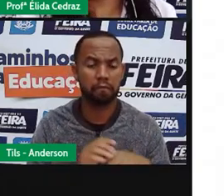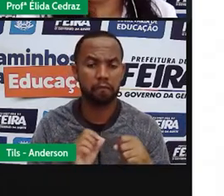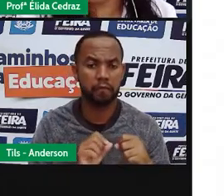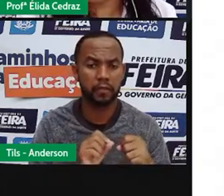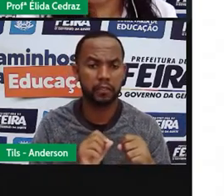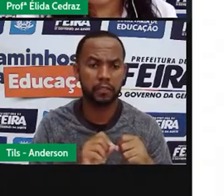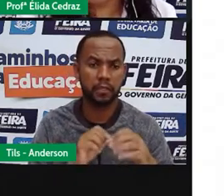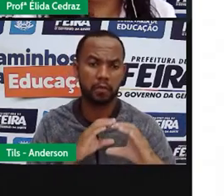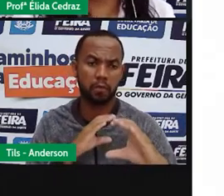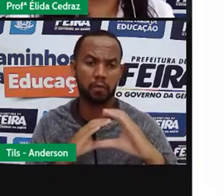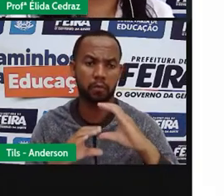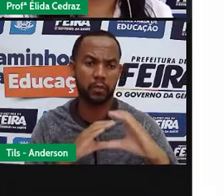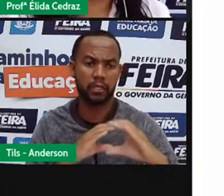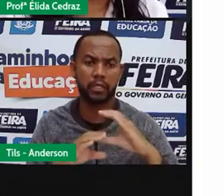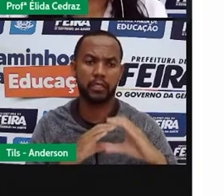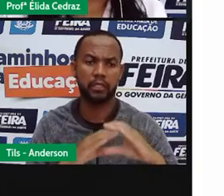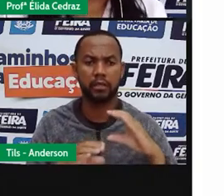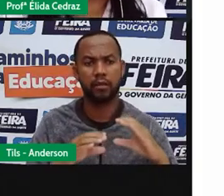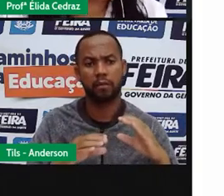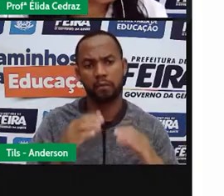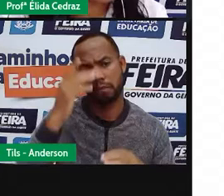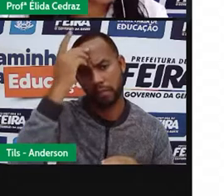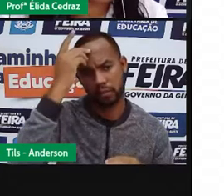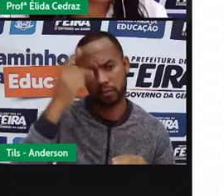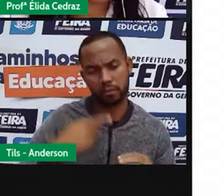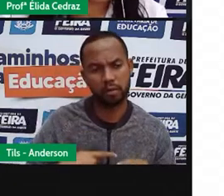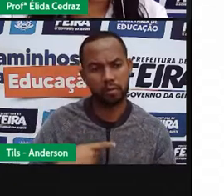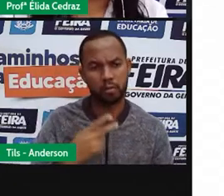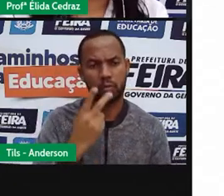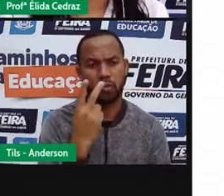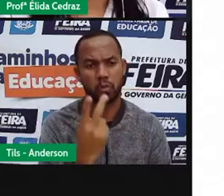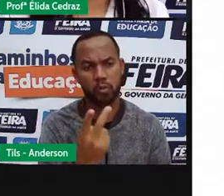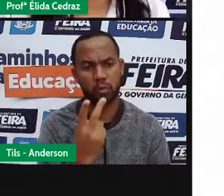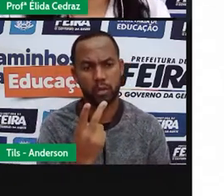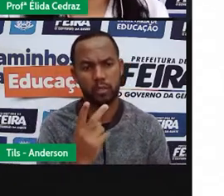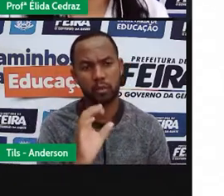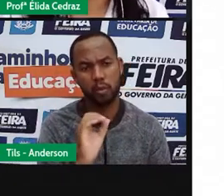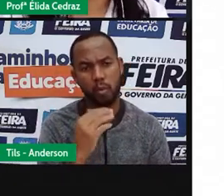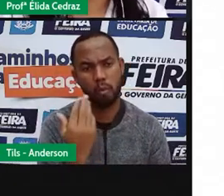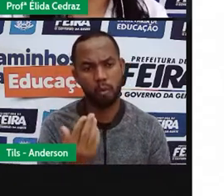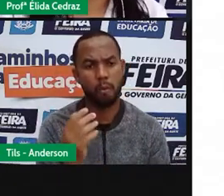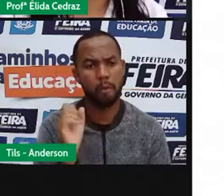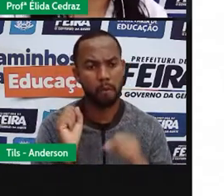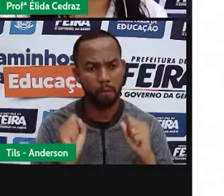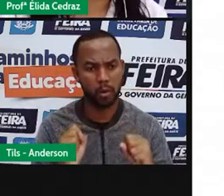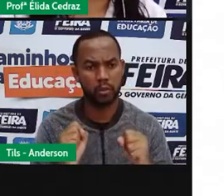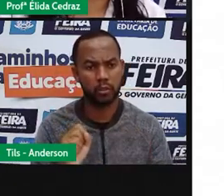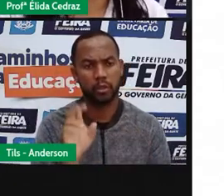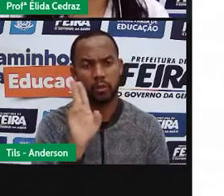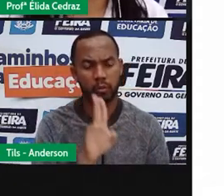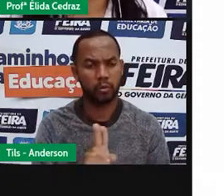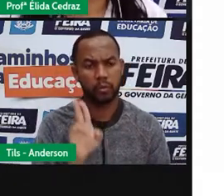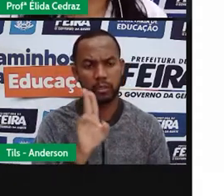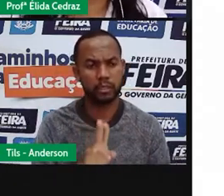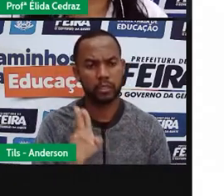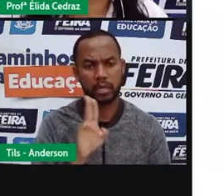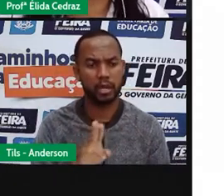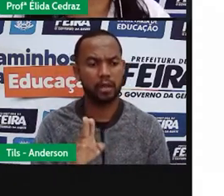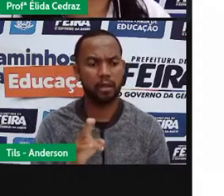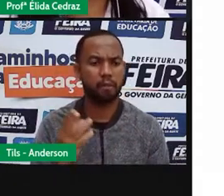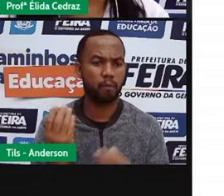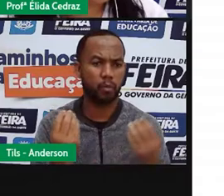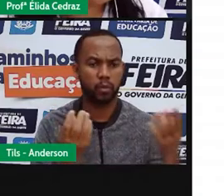interpessoal apenas entre duas pessoas, ou também pode utilizar para conversar com muitas